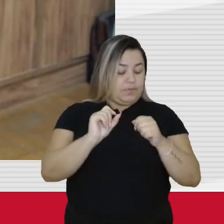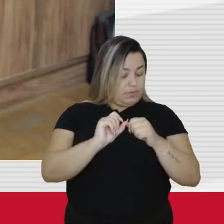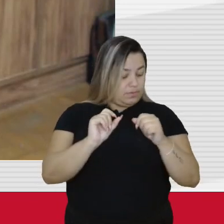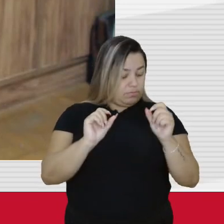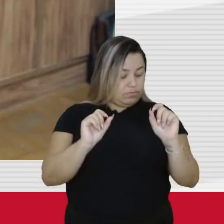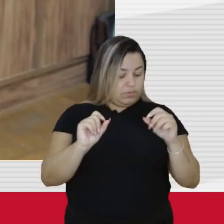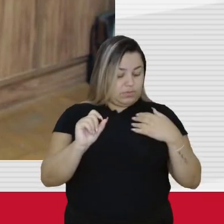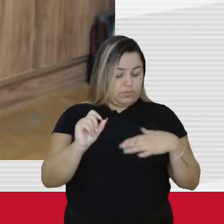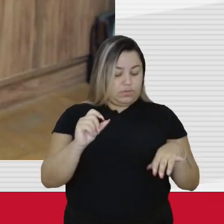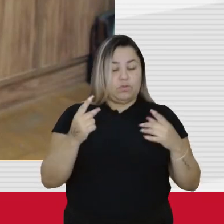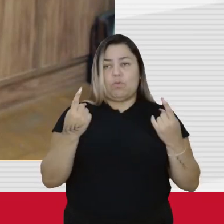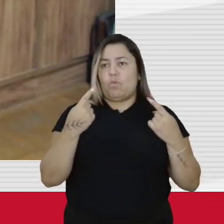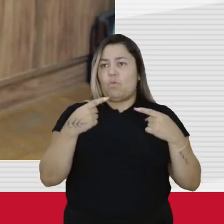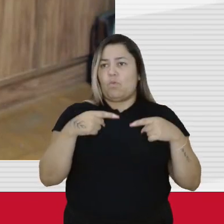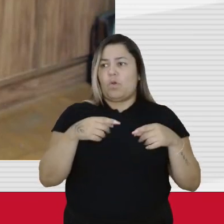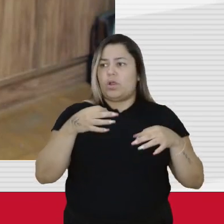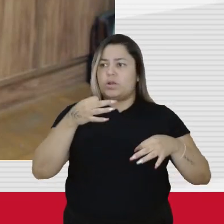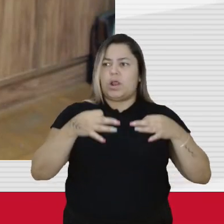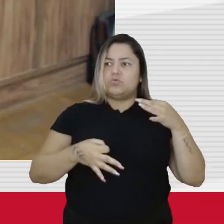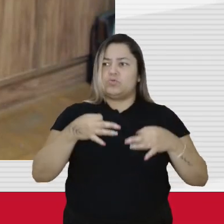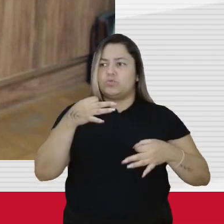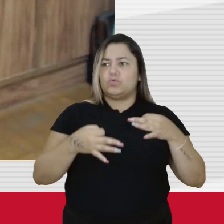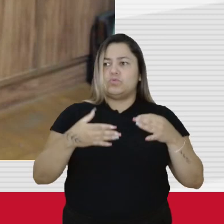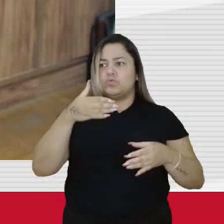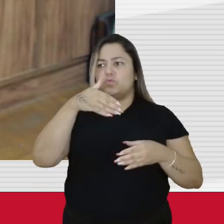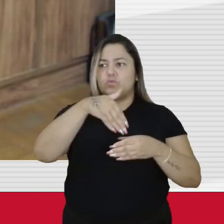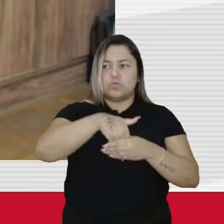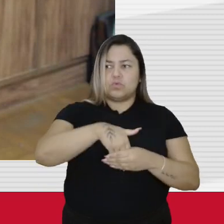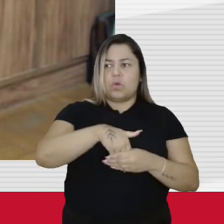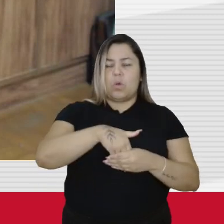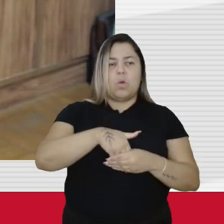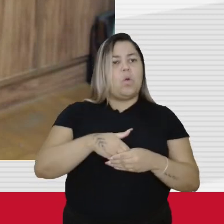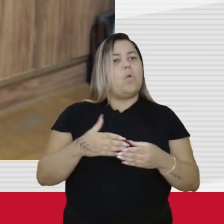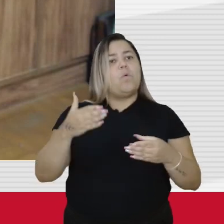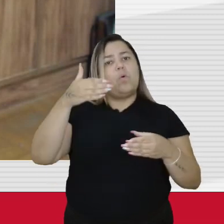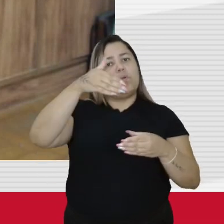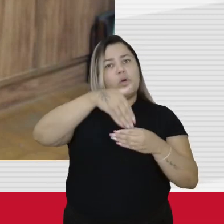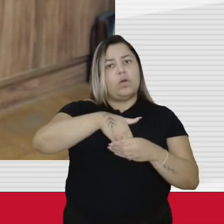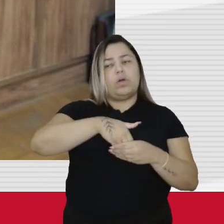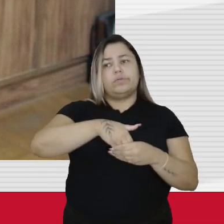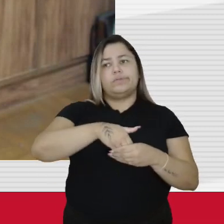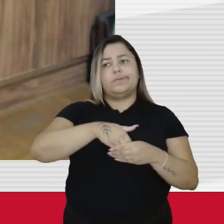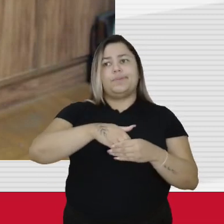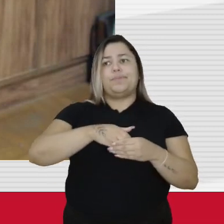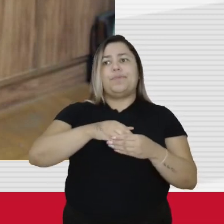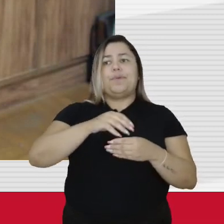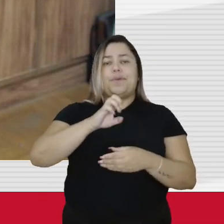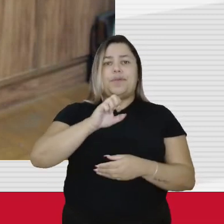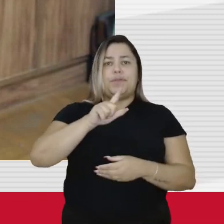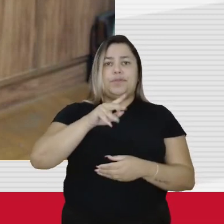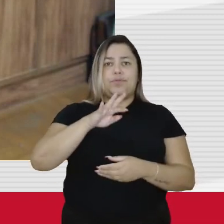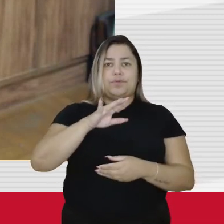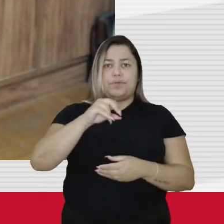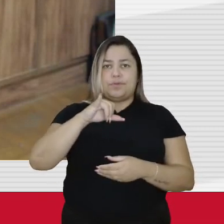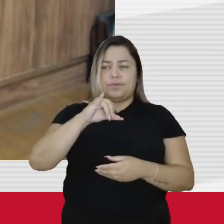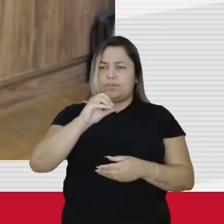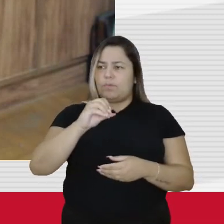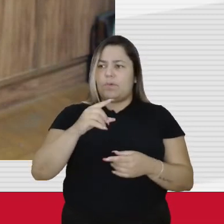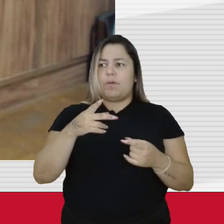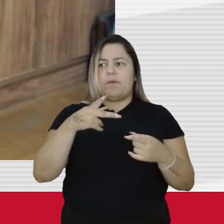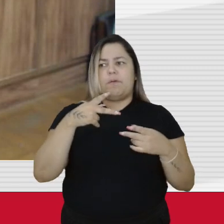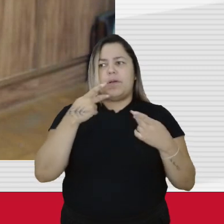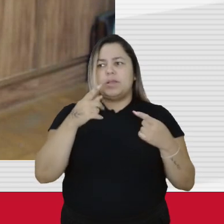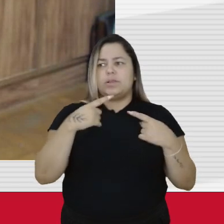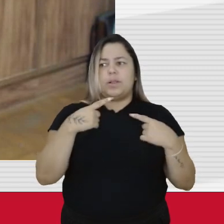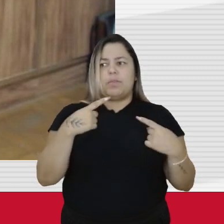contra a justiça eleitoral contra o voto eletrônico vive fazendo ameaças de todo tipo